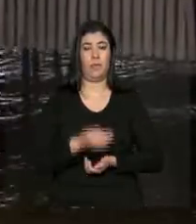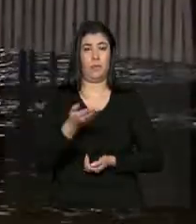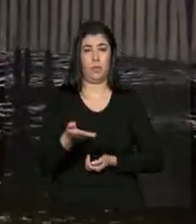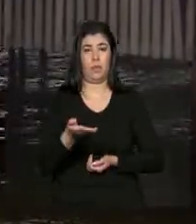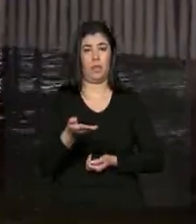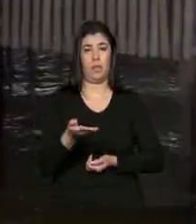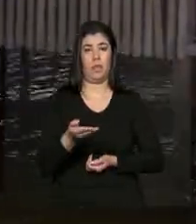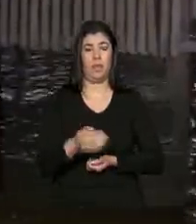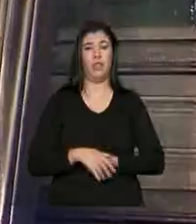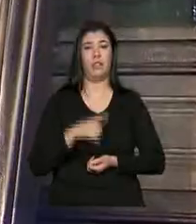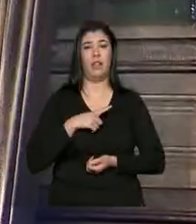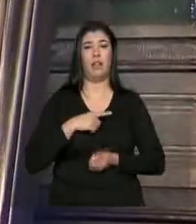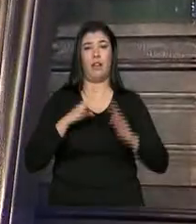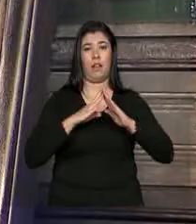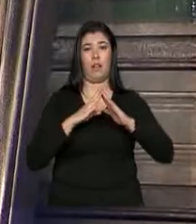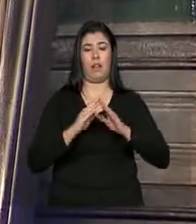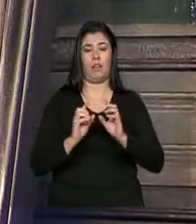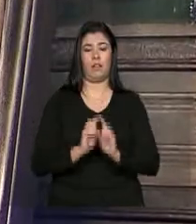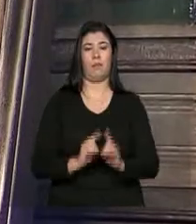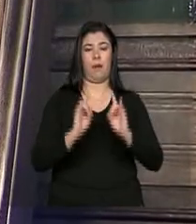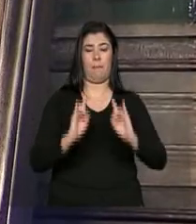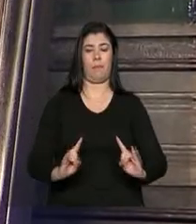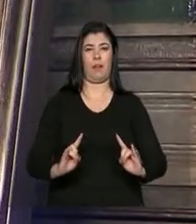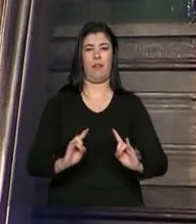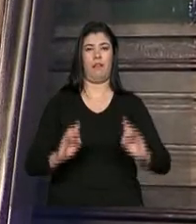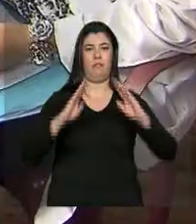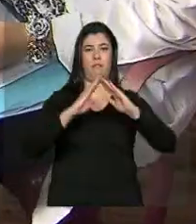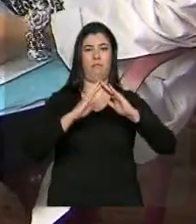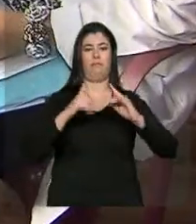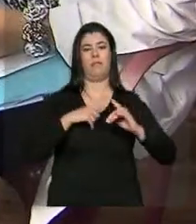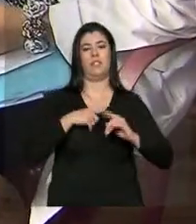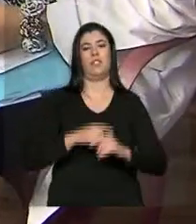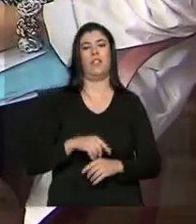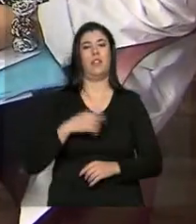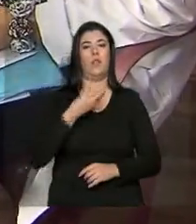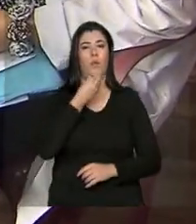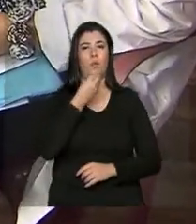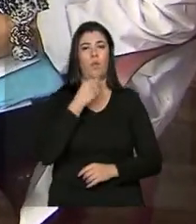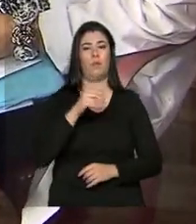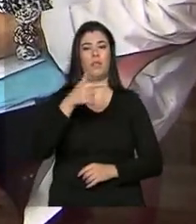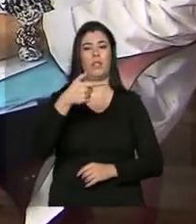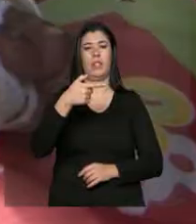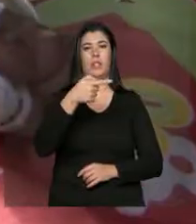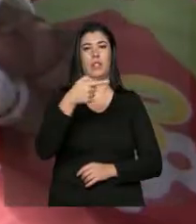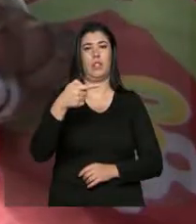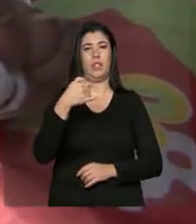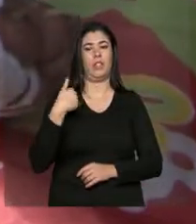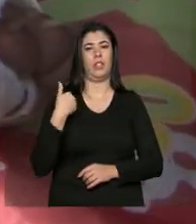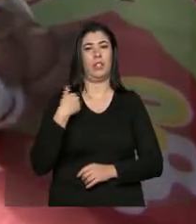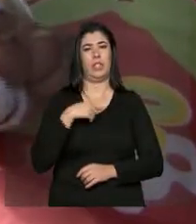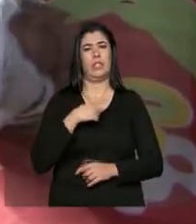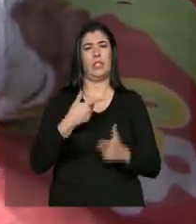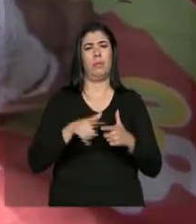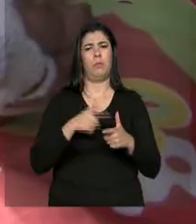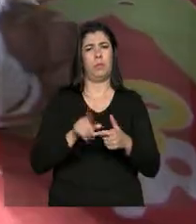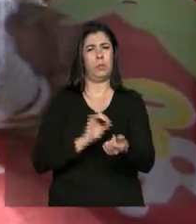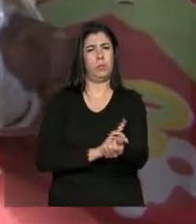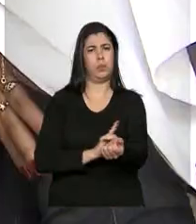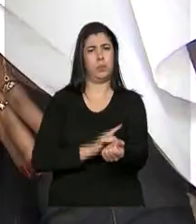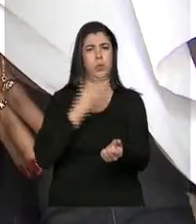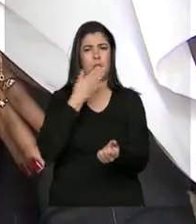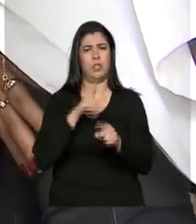Nessa palafita, vive o seu Anaclésio, de 70 anos. Ele sofre com o diabetes, com dificuldades para se